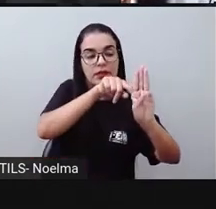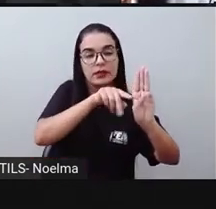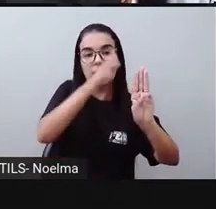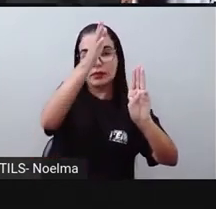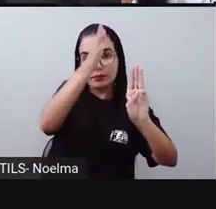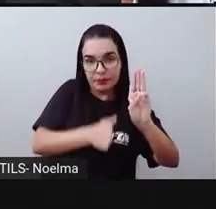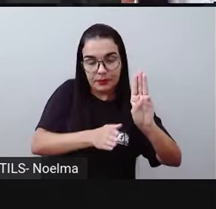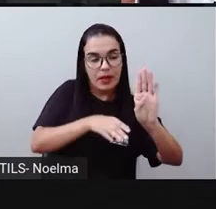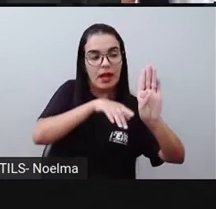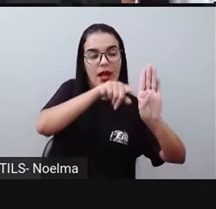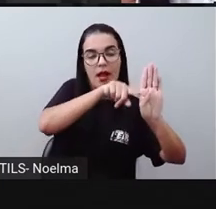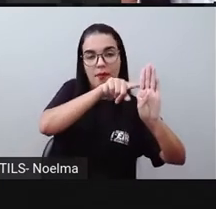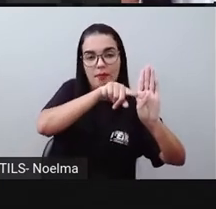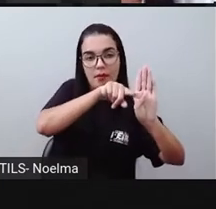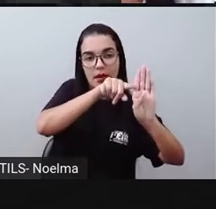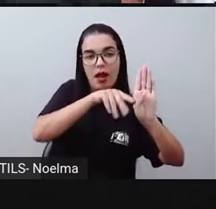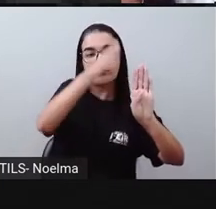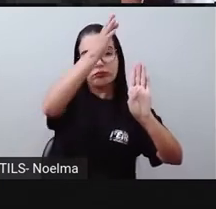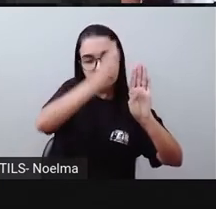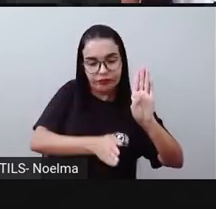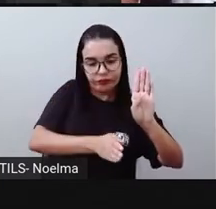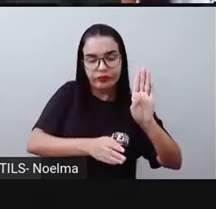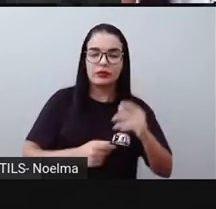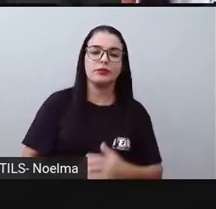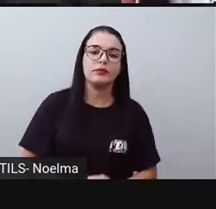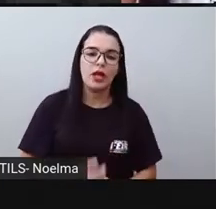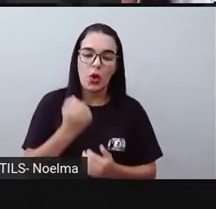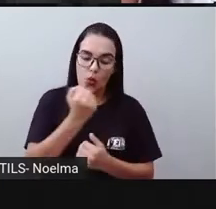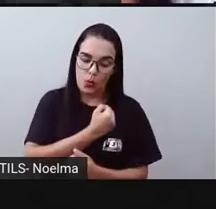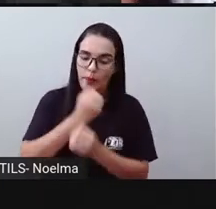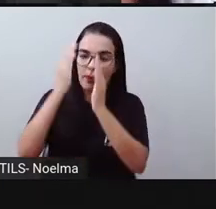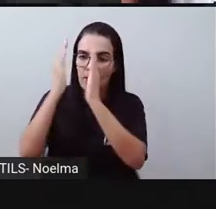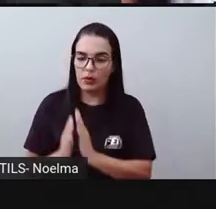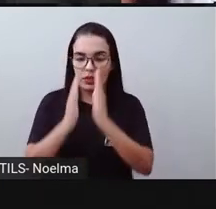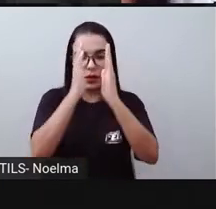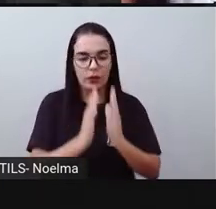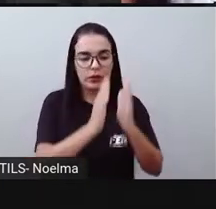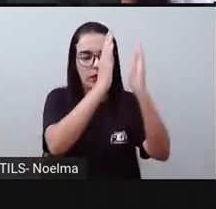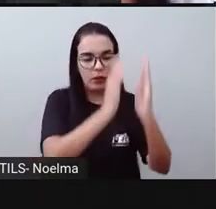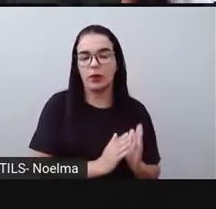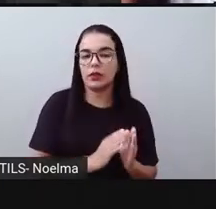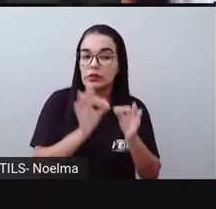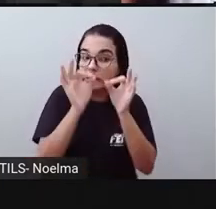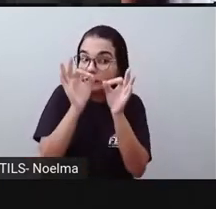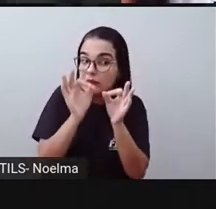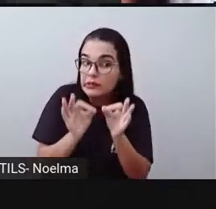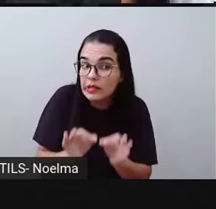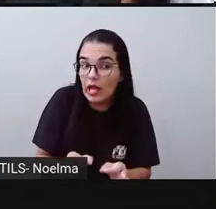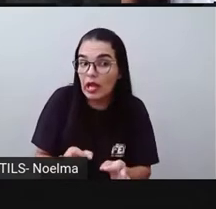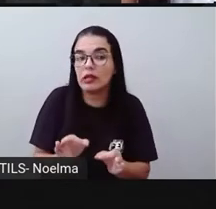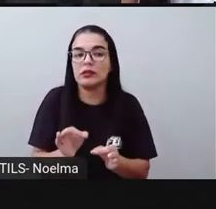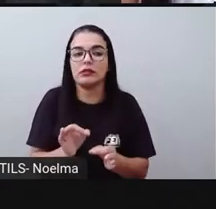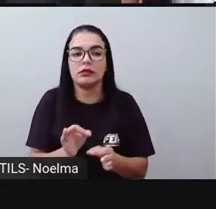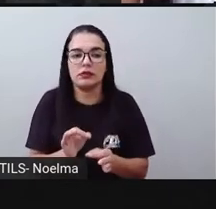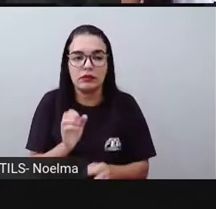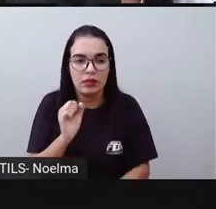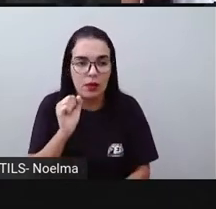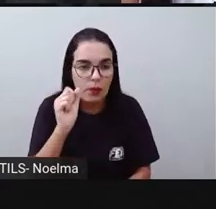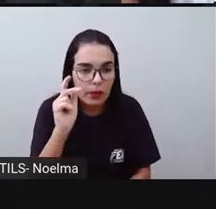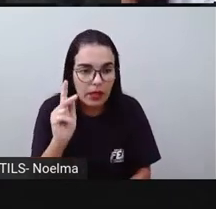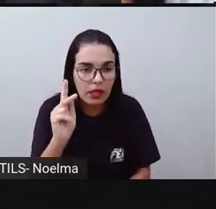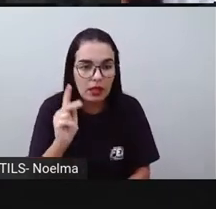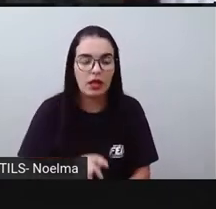centena embaixo de centena. E aqui, unidade de milhar, não tem ninguém, não é? Nenhum número para representar na outra